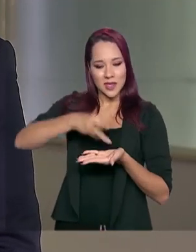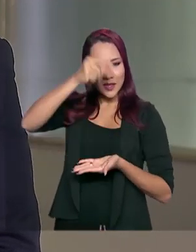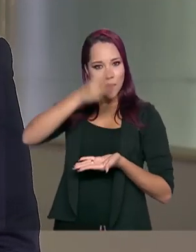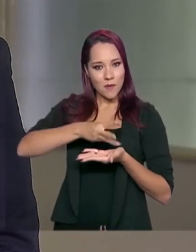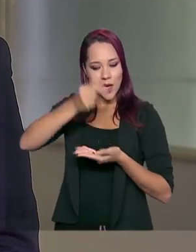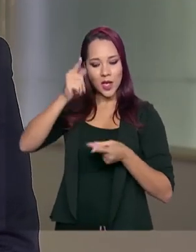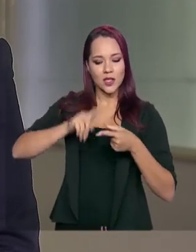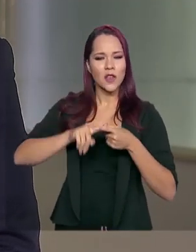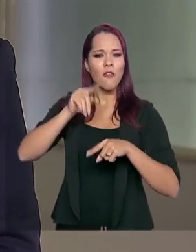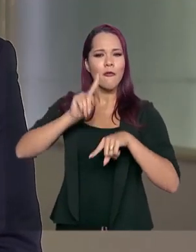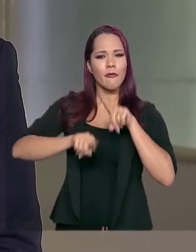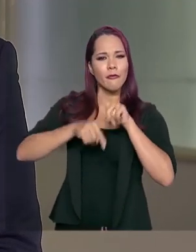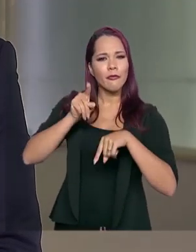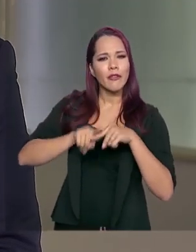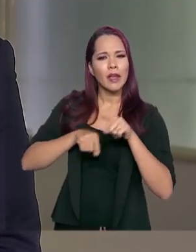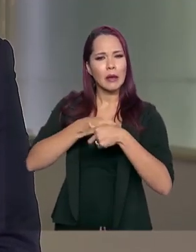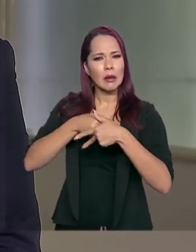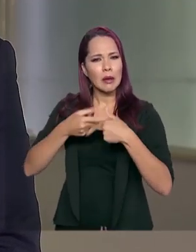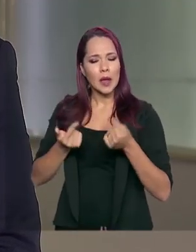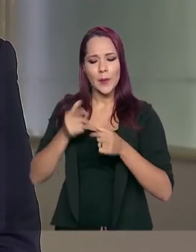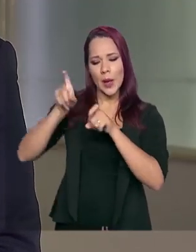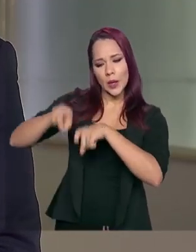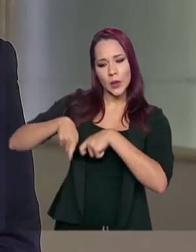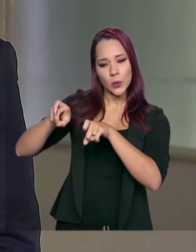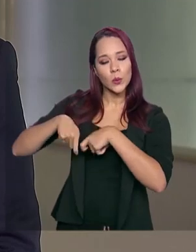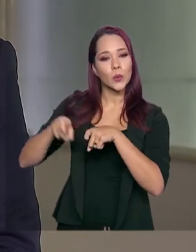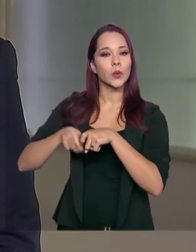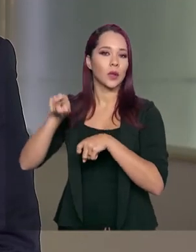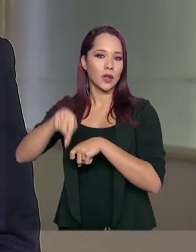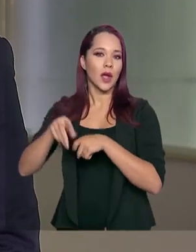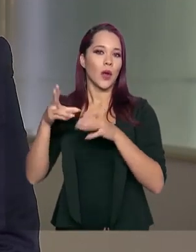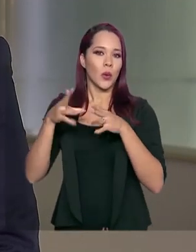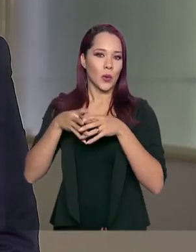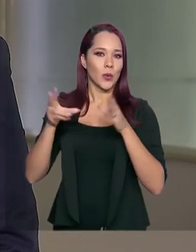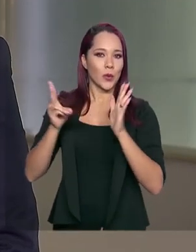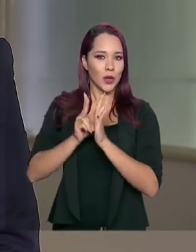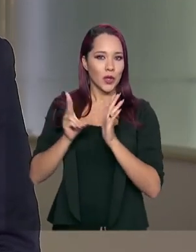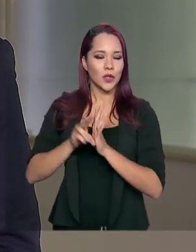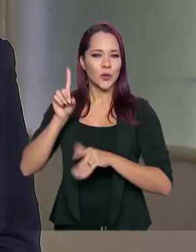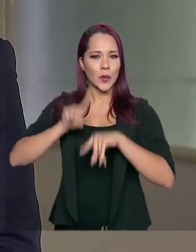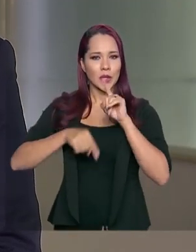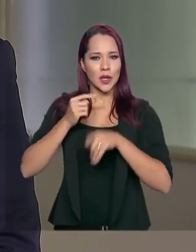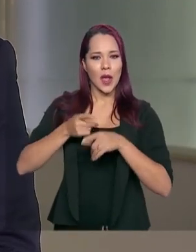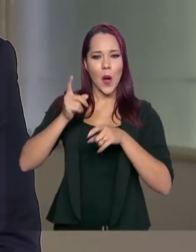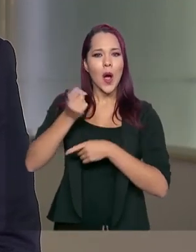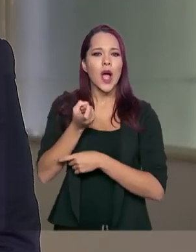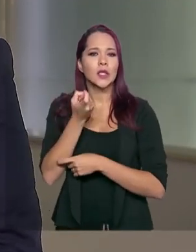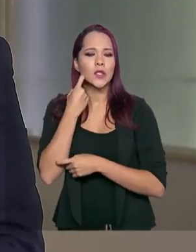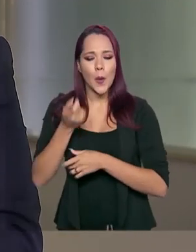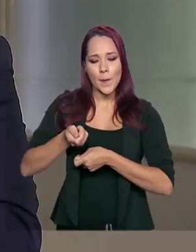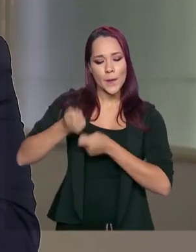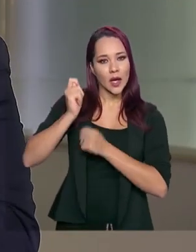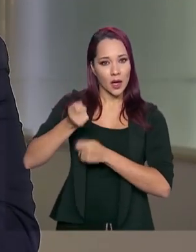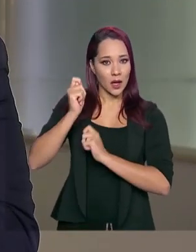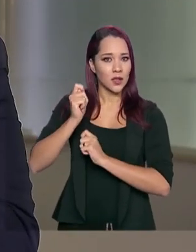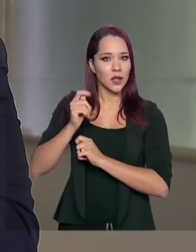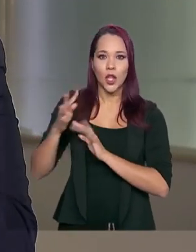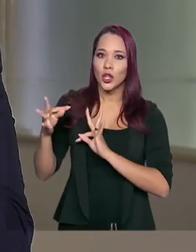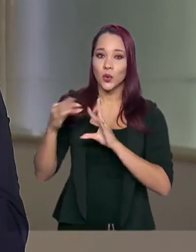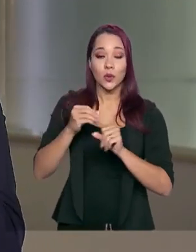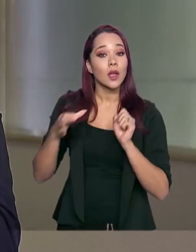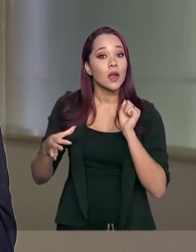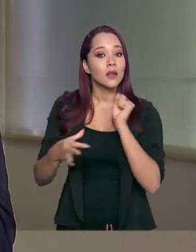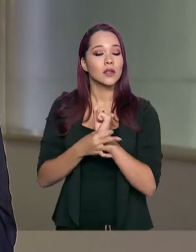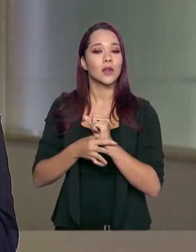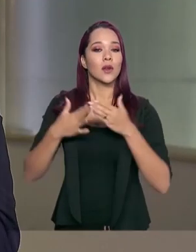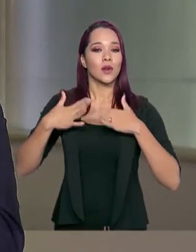ferramentas para a agricultura dos indígenas, materiais de anzol, pesca, ou seja, tudo para garantir